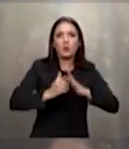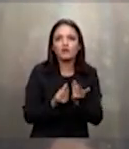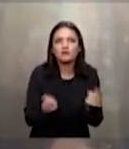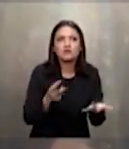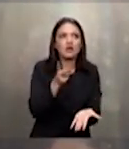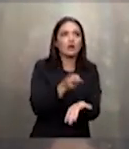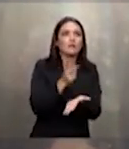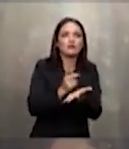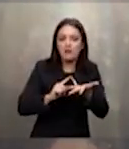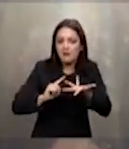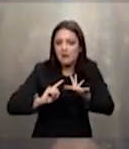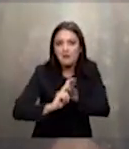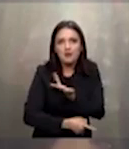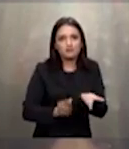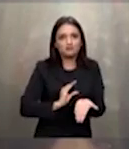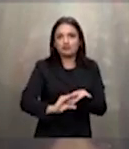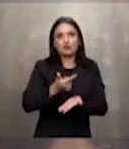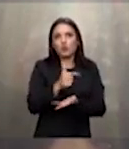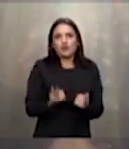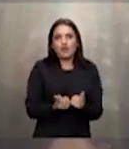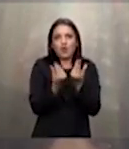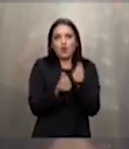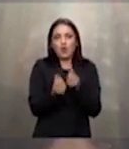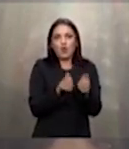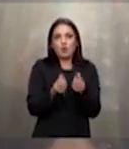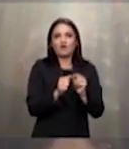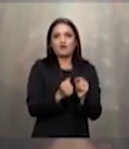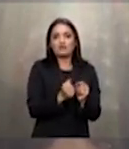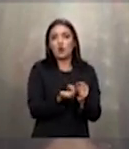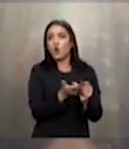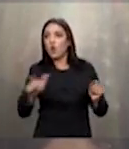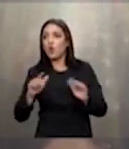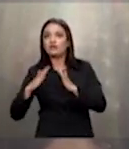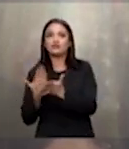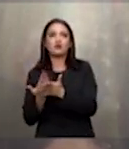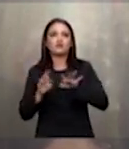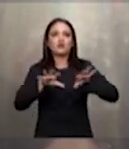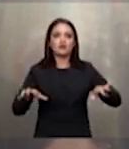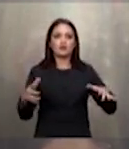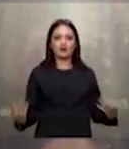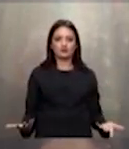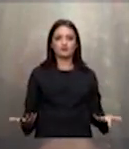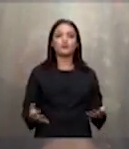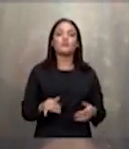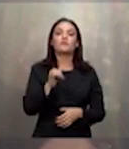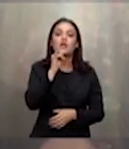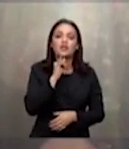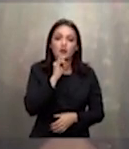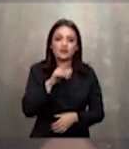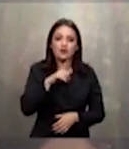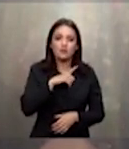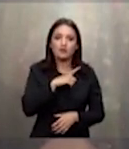de escolas escolas diferenciadas né só a título de exemplo podemos citar o movimento apaiano que é o mais